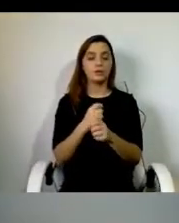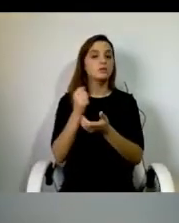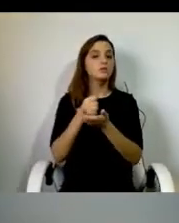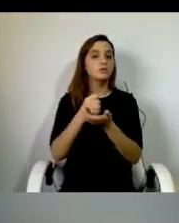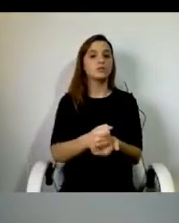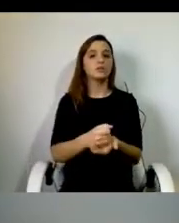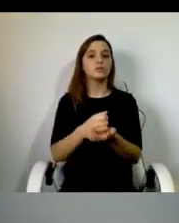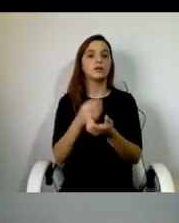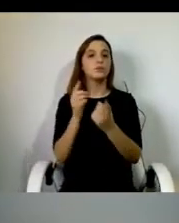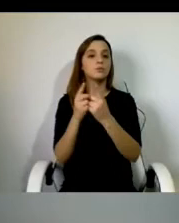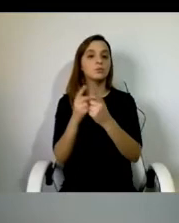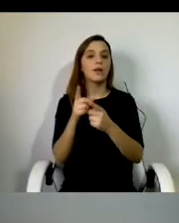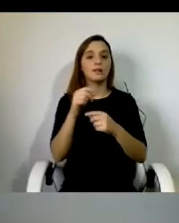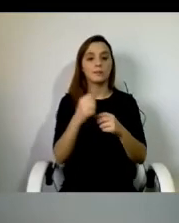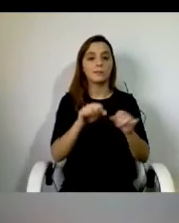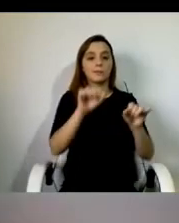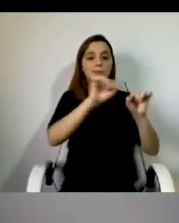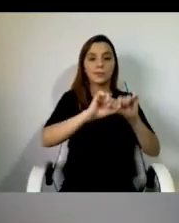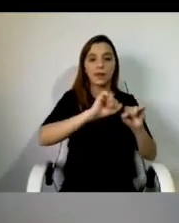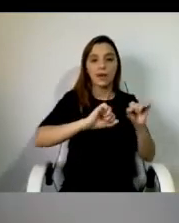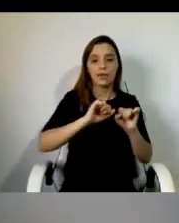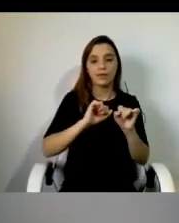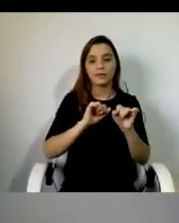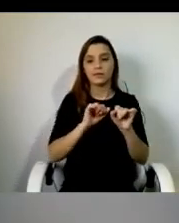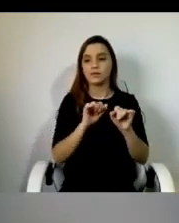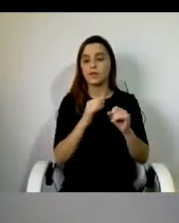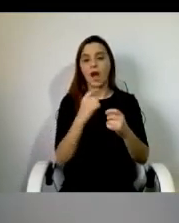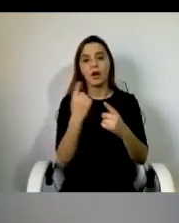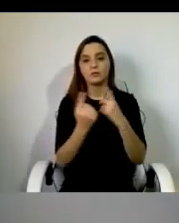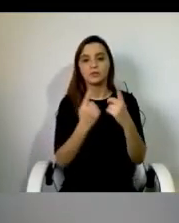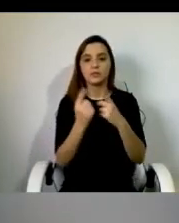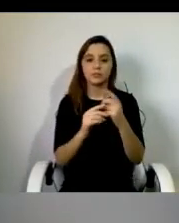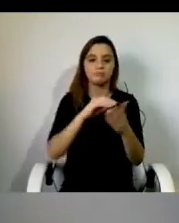funções de uma entregada doméstica, e isto também deve ser discutido no nosso entendimento.